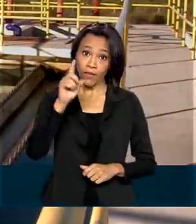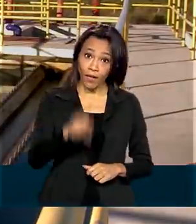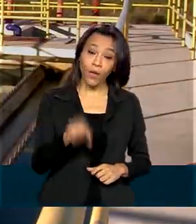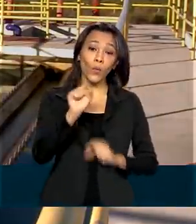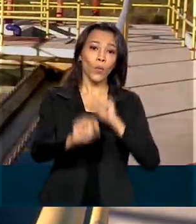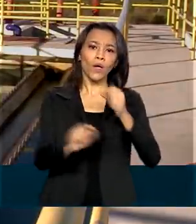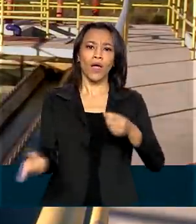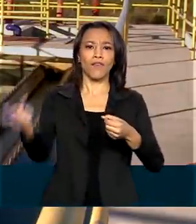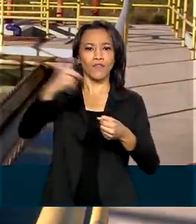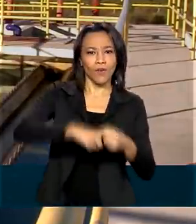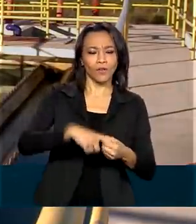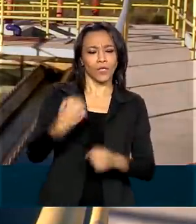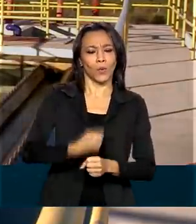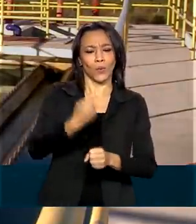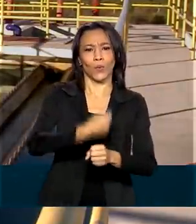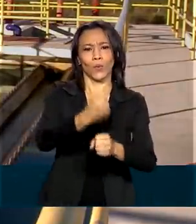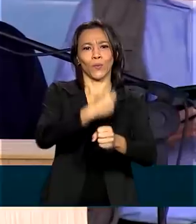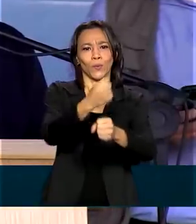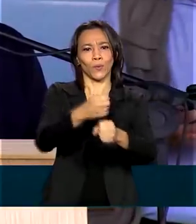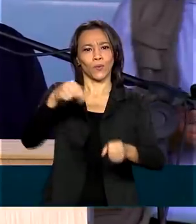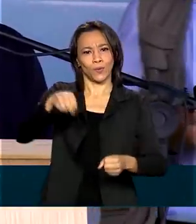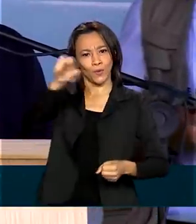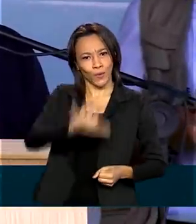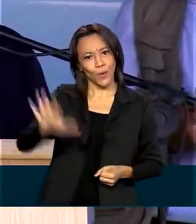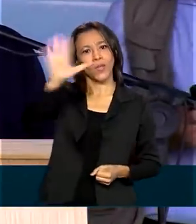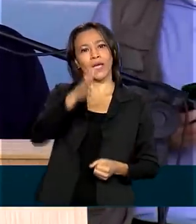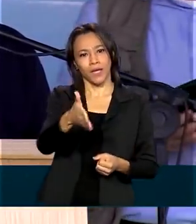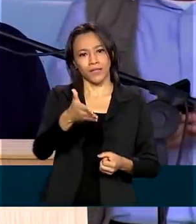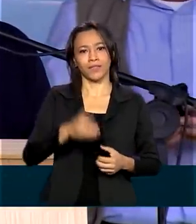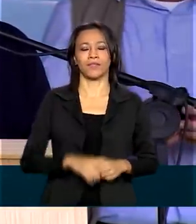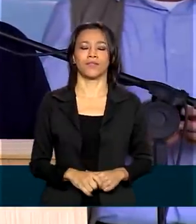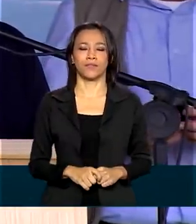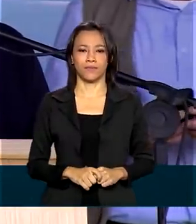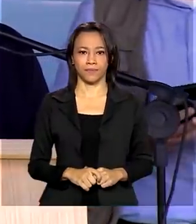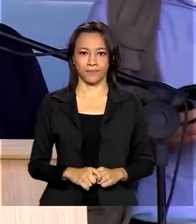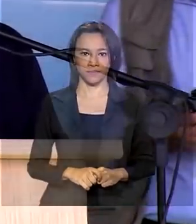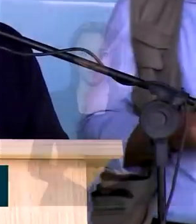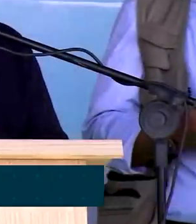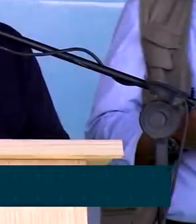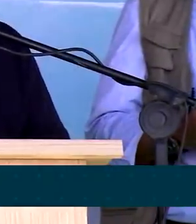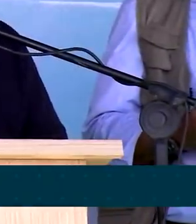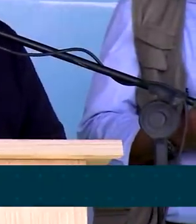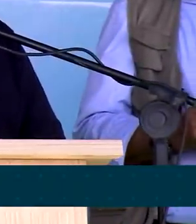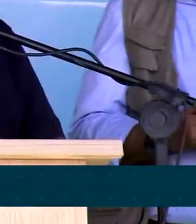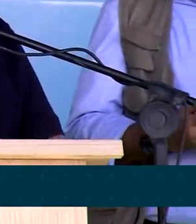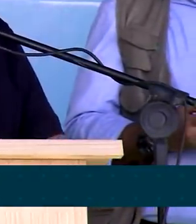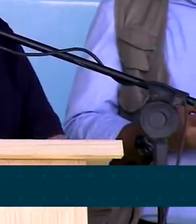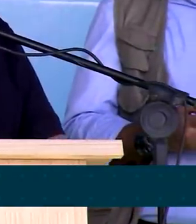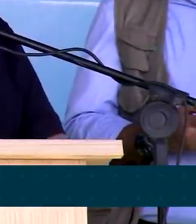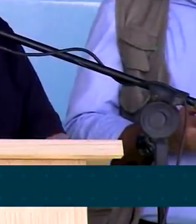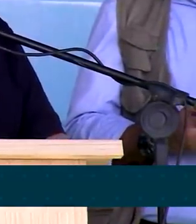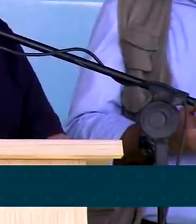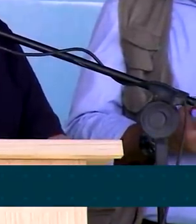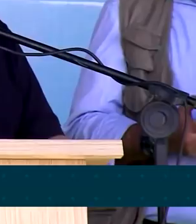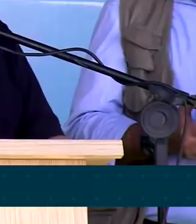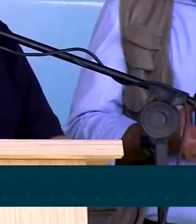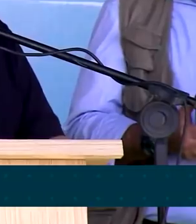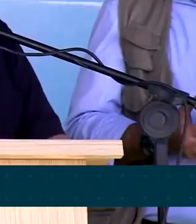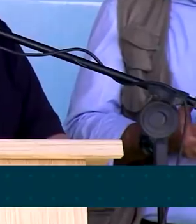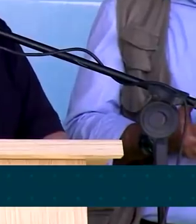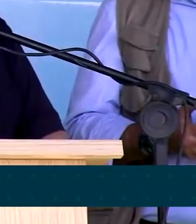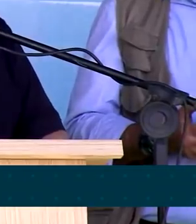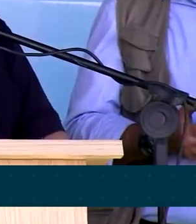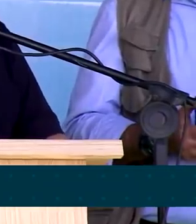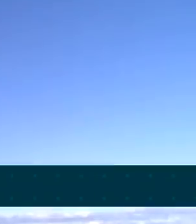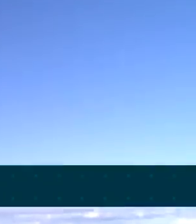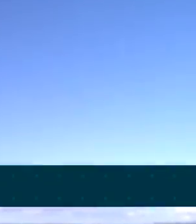retomar as obras hídricas no Nordeste. Não tem faltado recursos para que obras importantes e estruturantes